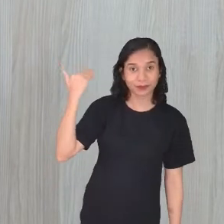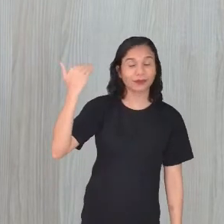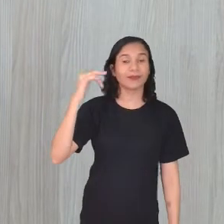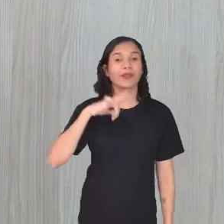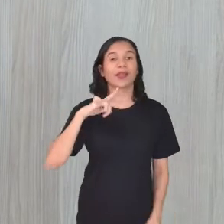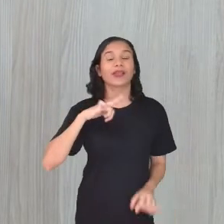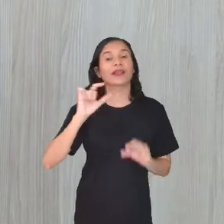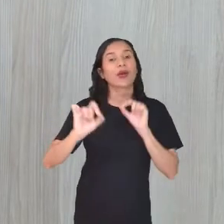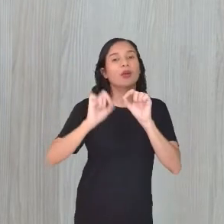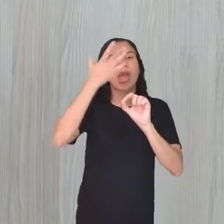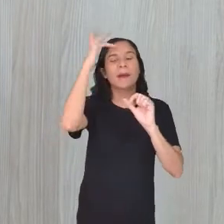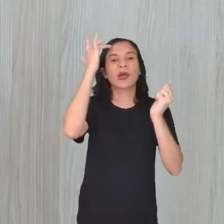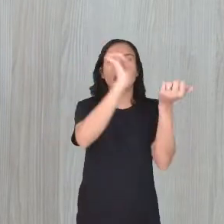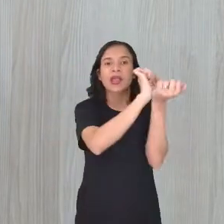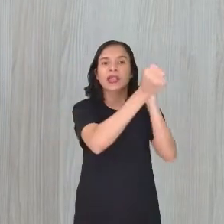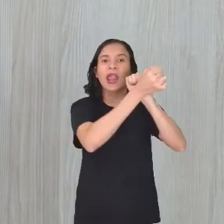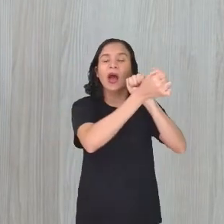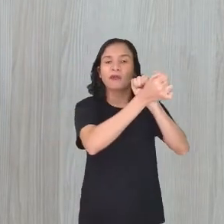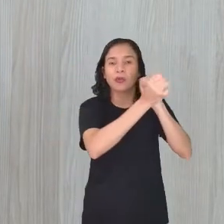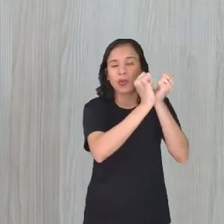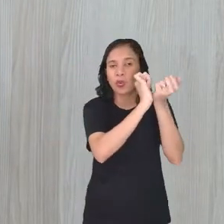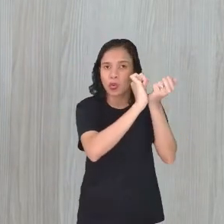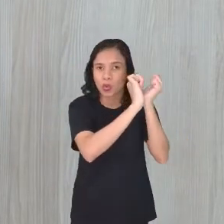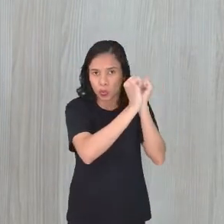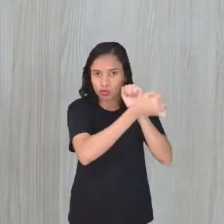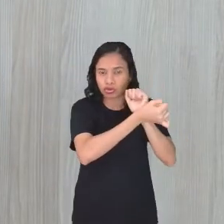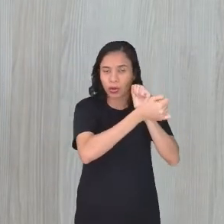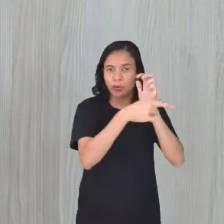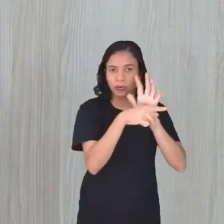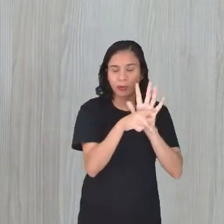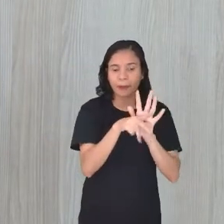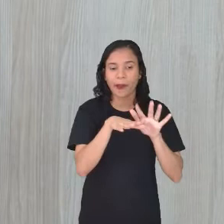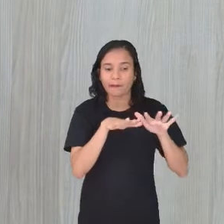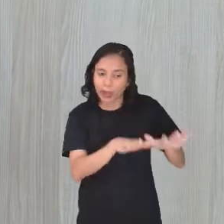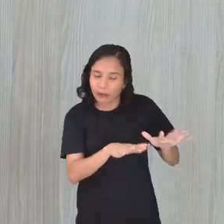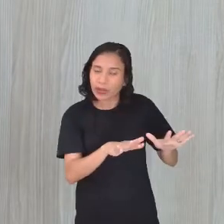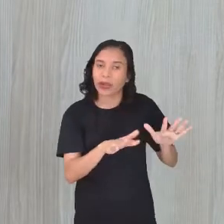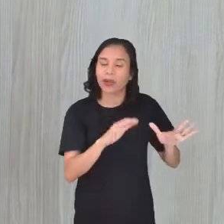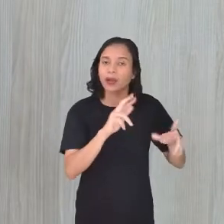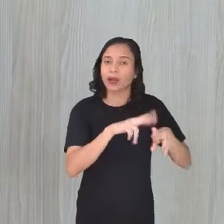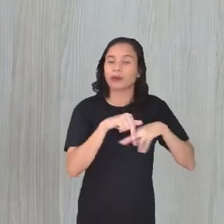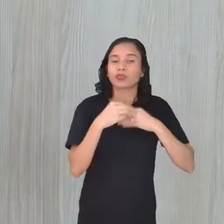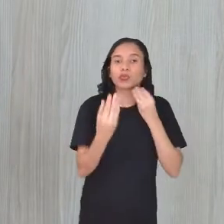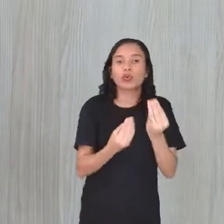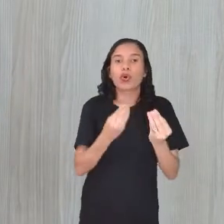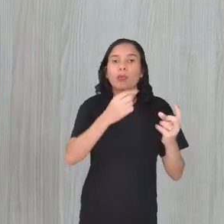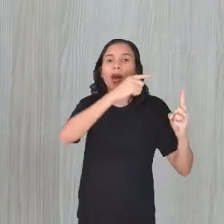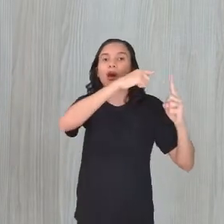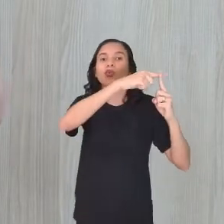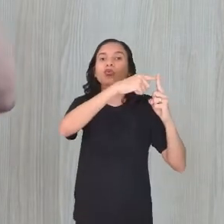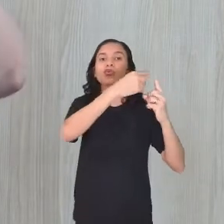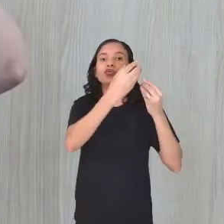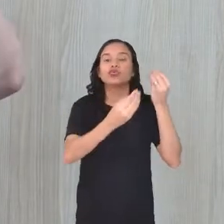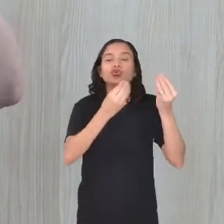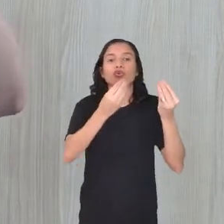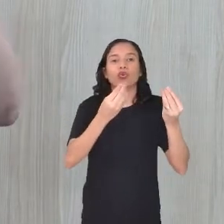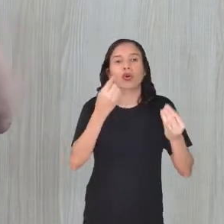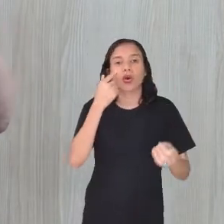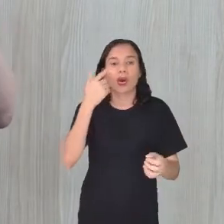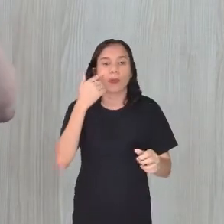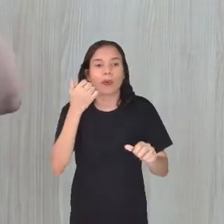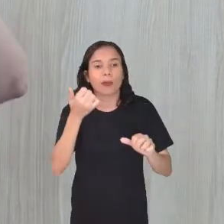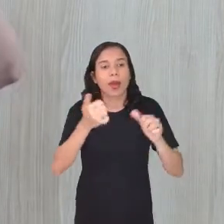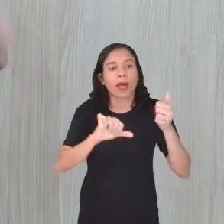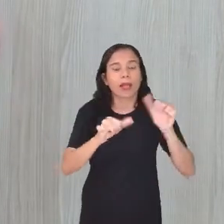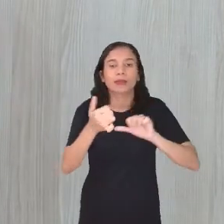gente, os escravos ficavam ali, né? Como a professora Vanessa falou. E essa Cruz, ela servia de balizamento pra esses